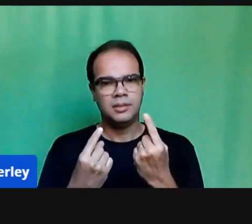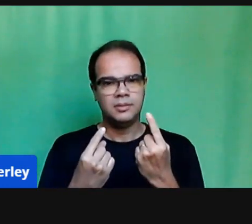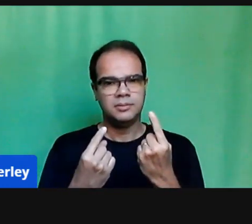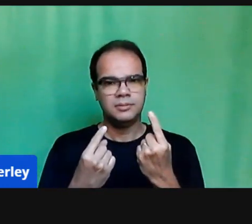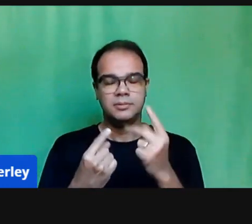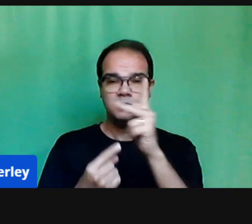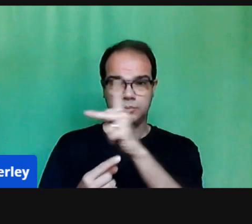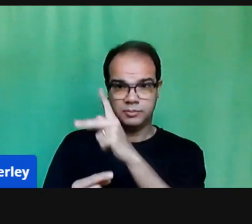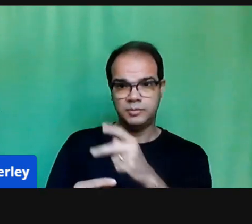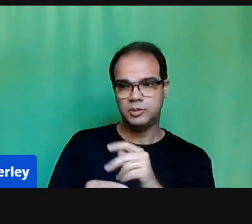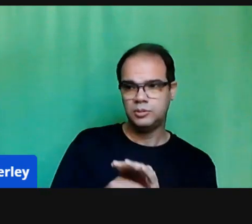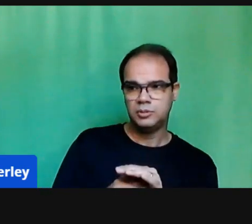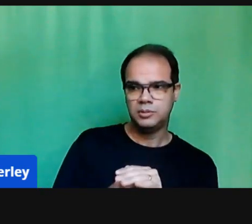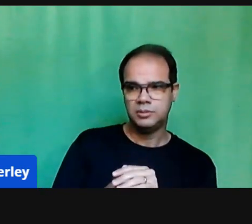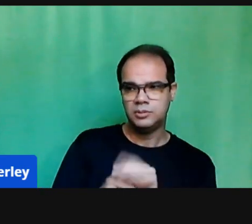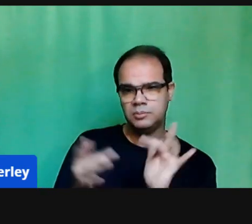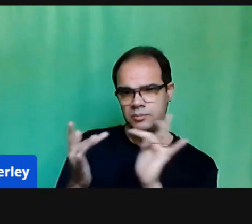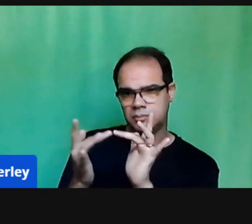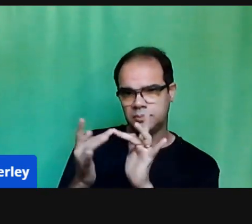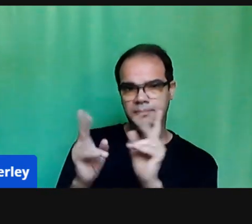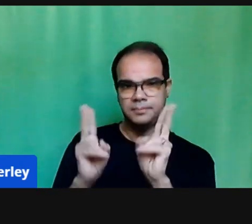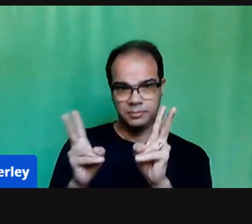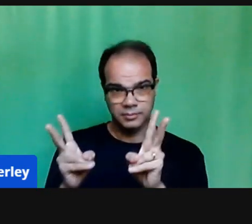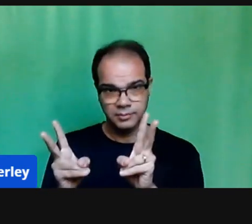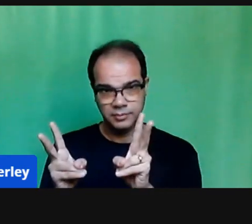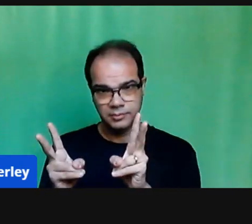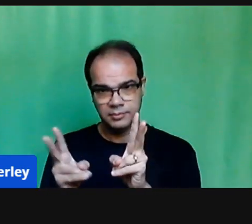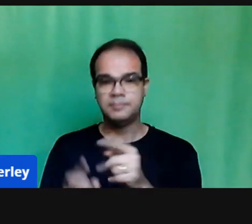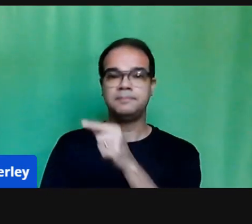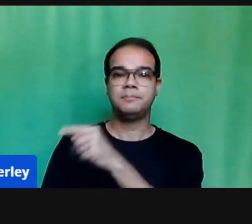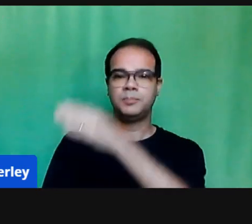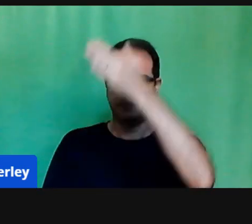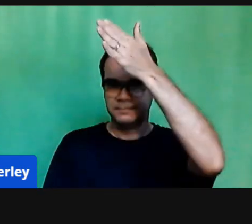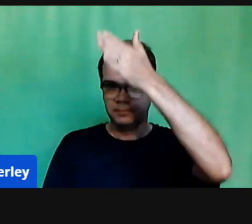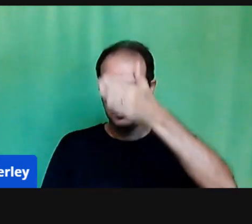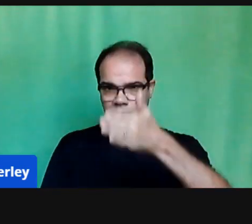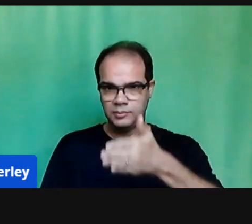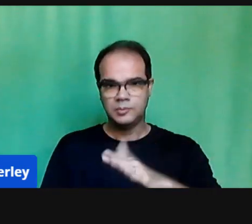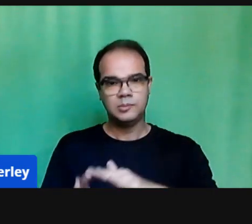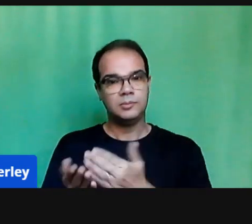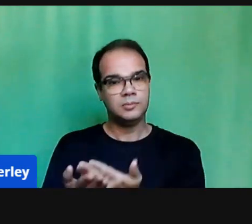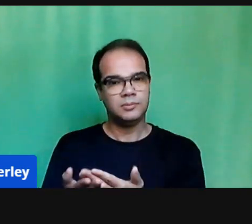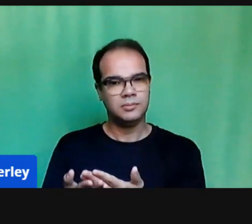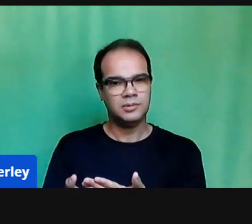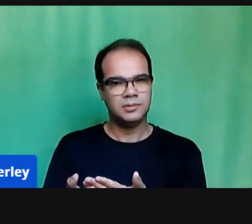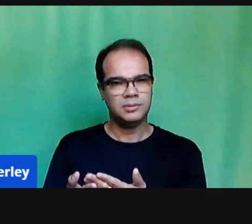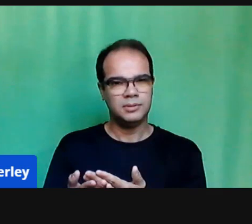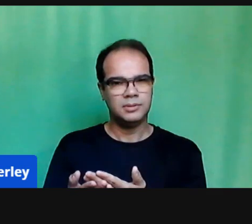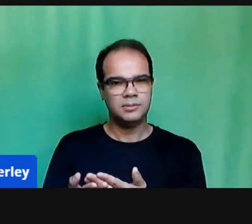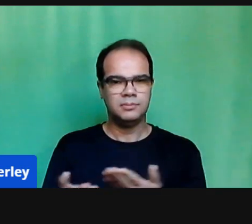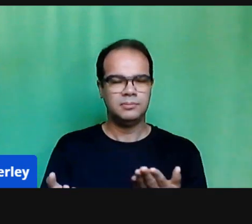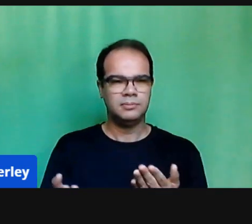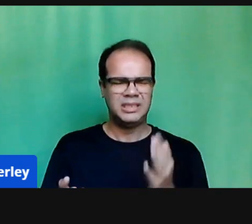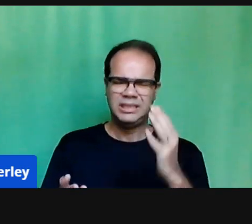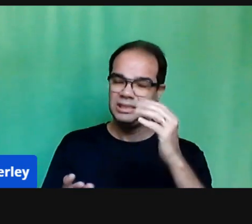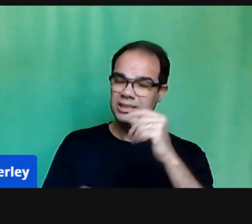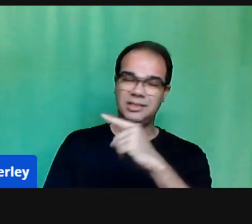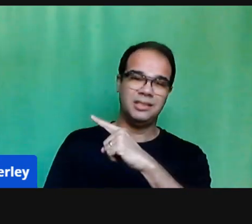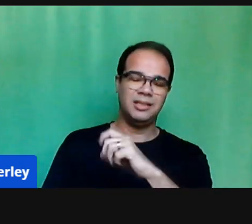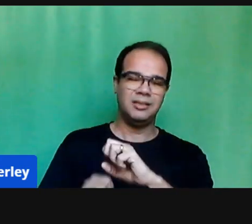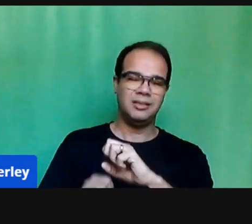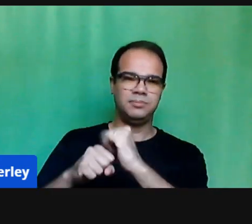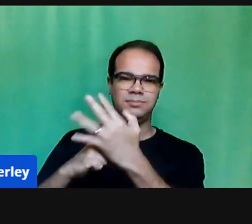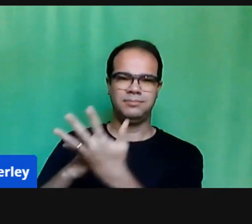eles têm rotinas de estudo, conseguem ter, não têm, não, a família toda adoeceu, né, com o COVID, então,